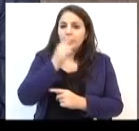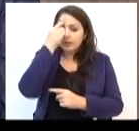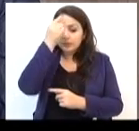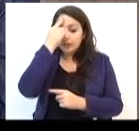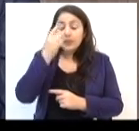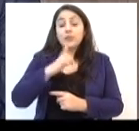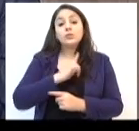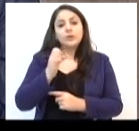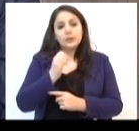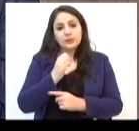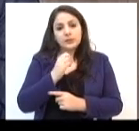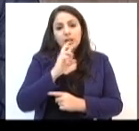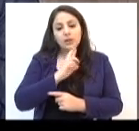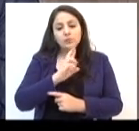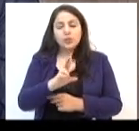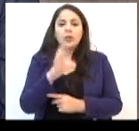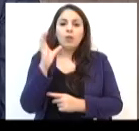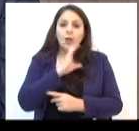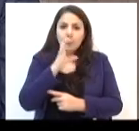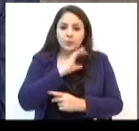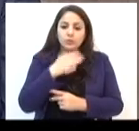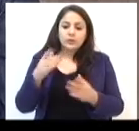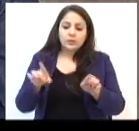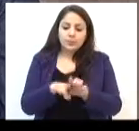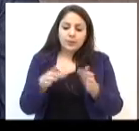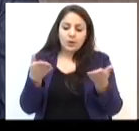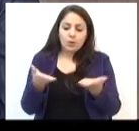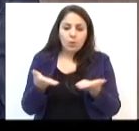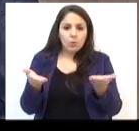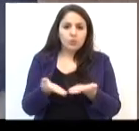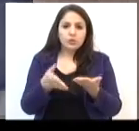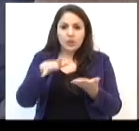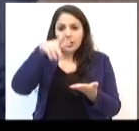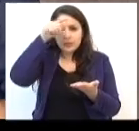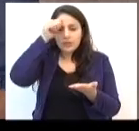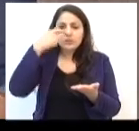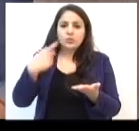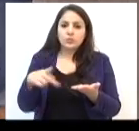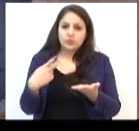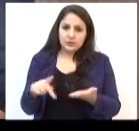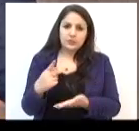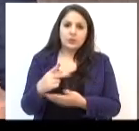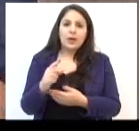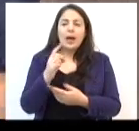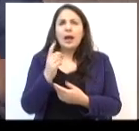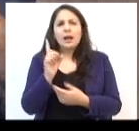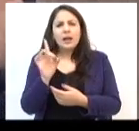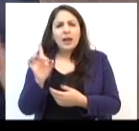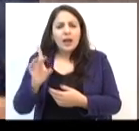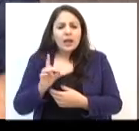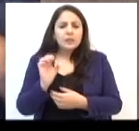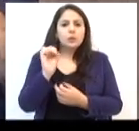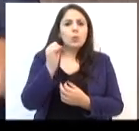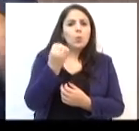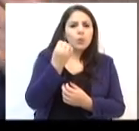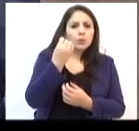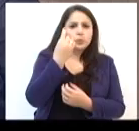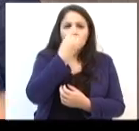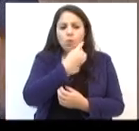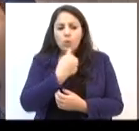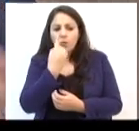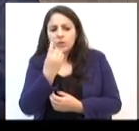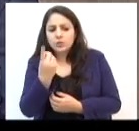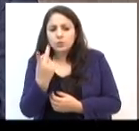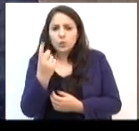temos convicção de que isso vai gerar resultados imediatos e hoje, e analisamos isso a cada 8